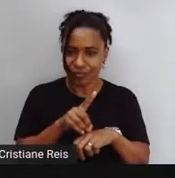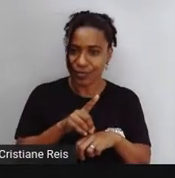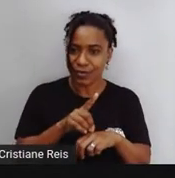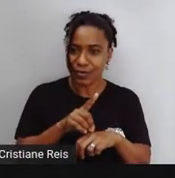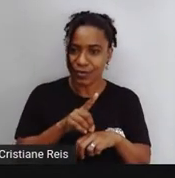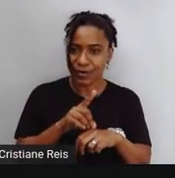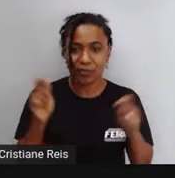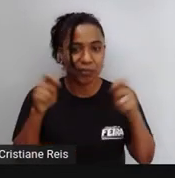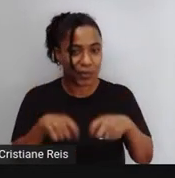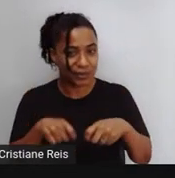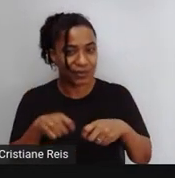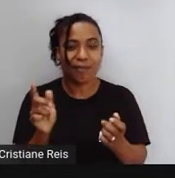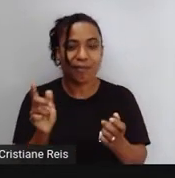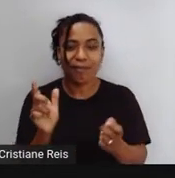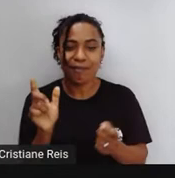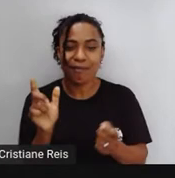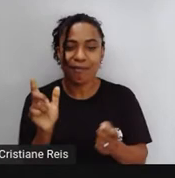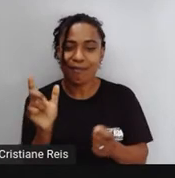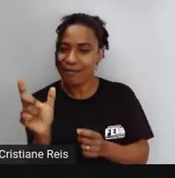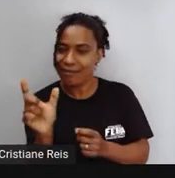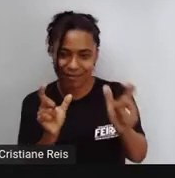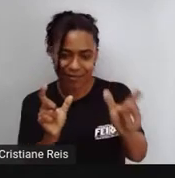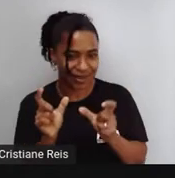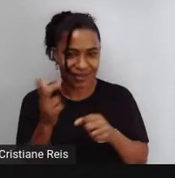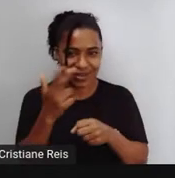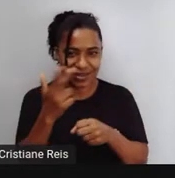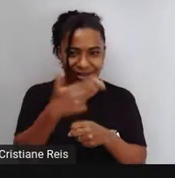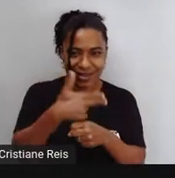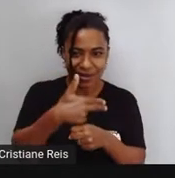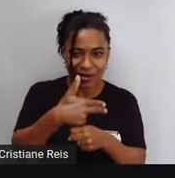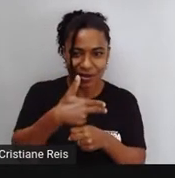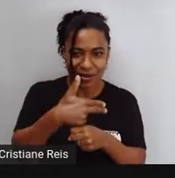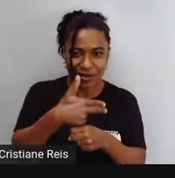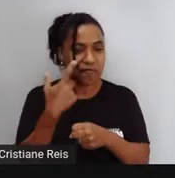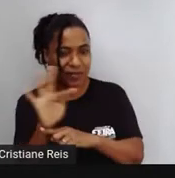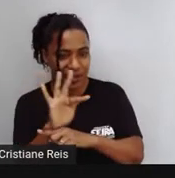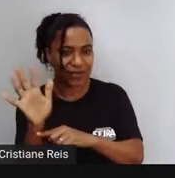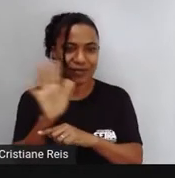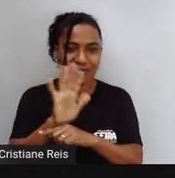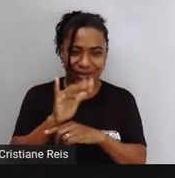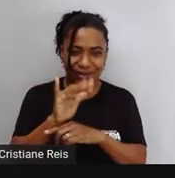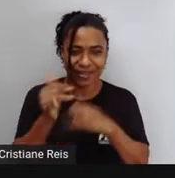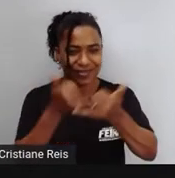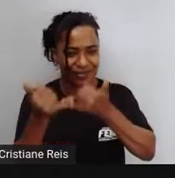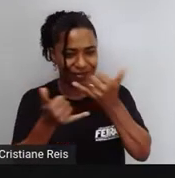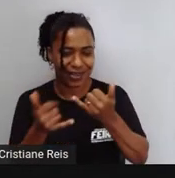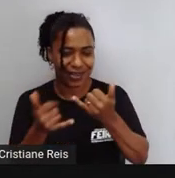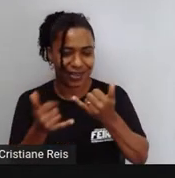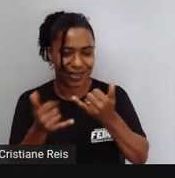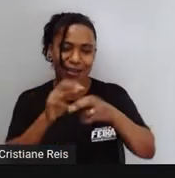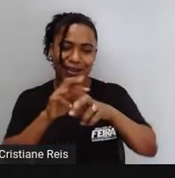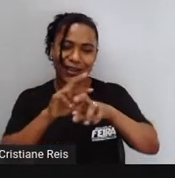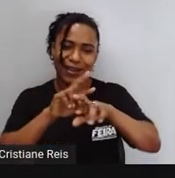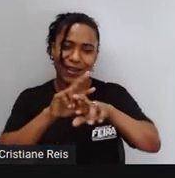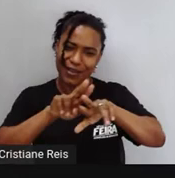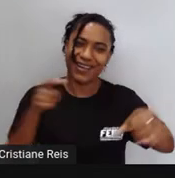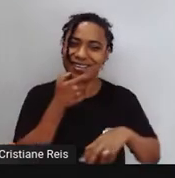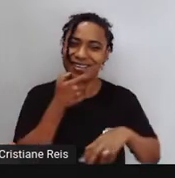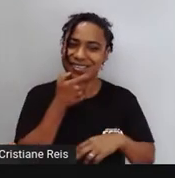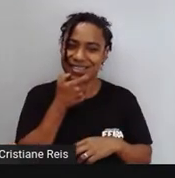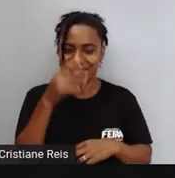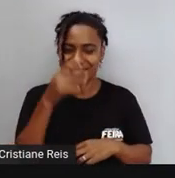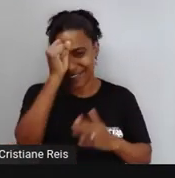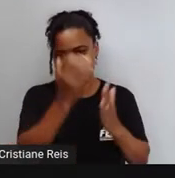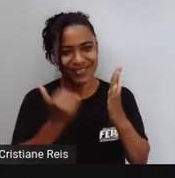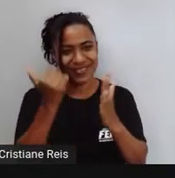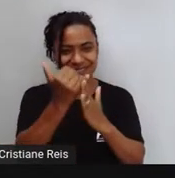língua inglesa, como jogos, filmes, vídeos, entre outras práticas e ambientes. Ok, let's go!